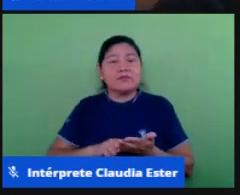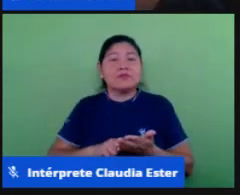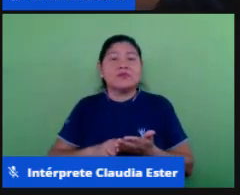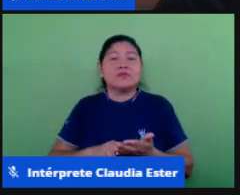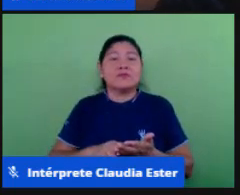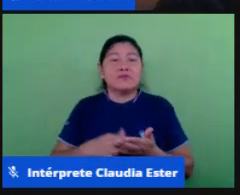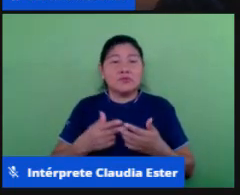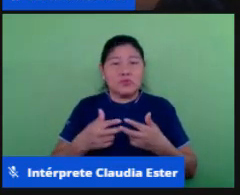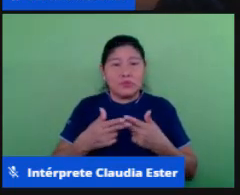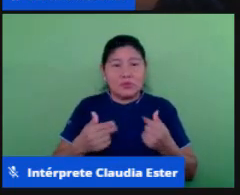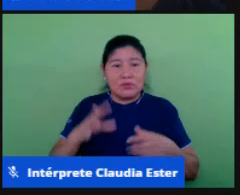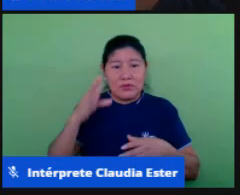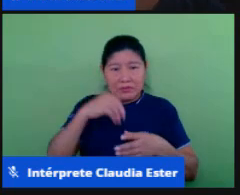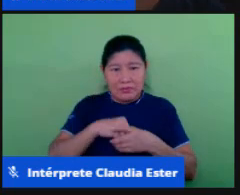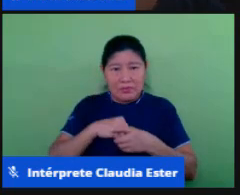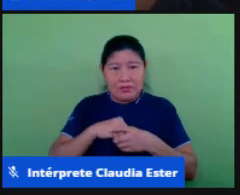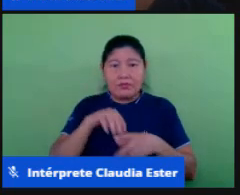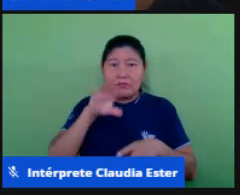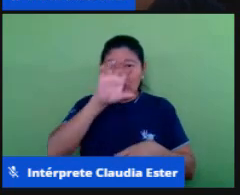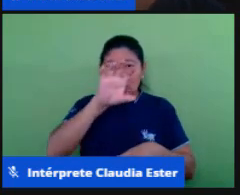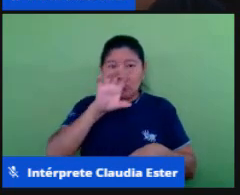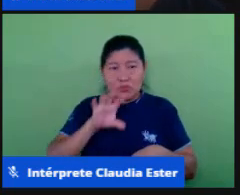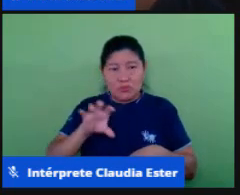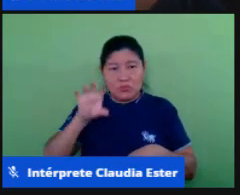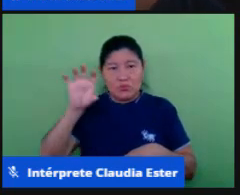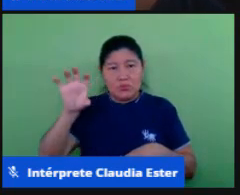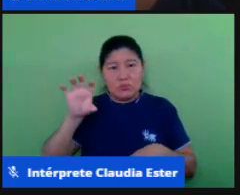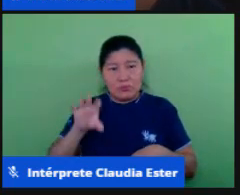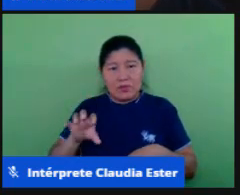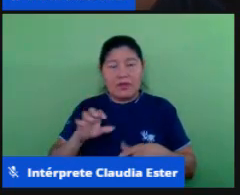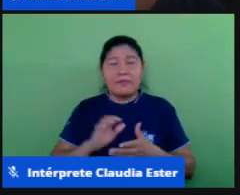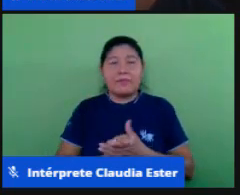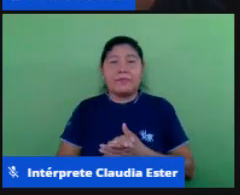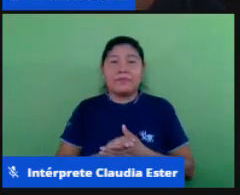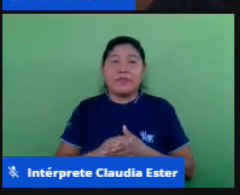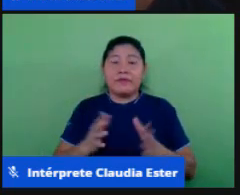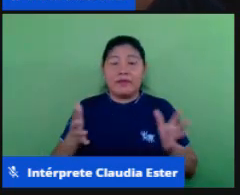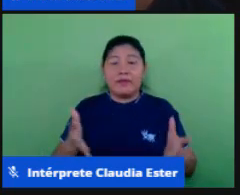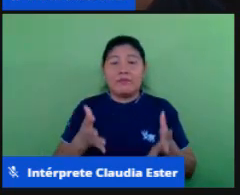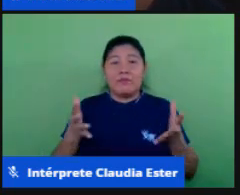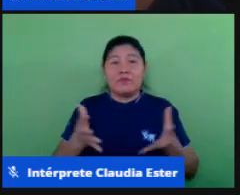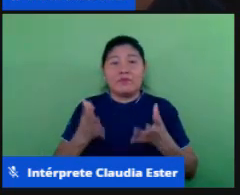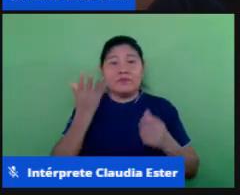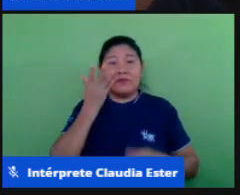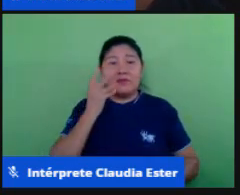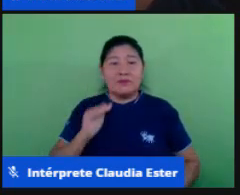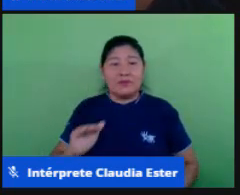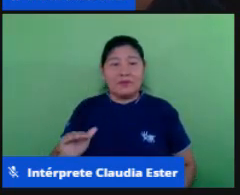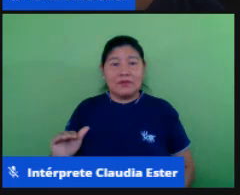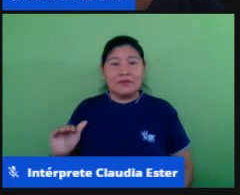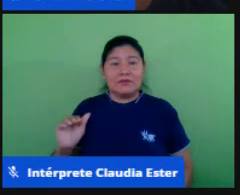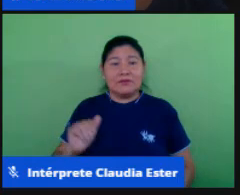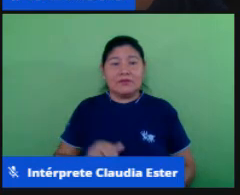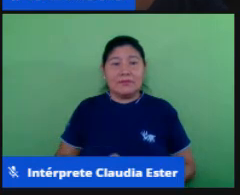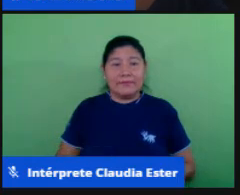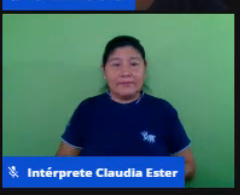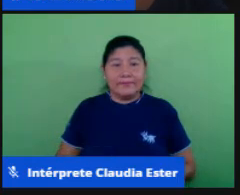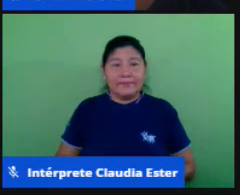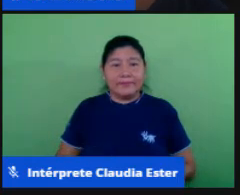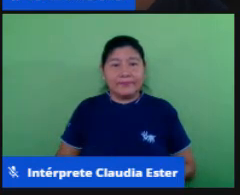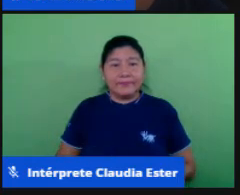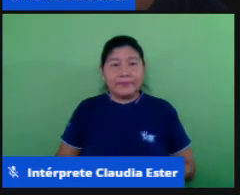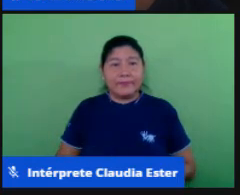área rural então você vai encantando a criança né e vai criando seus